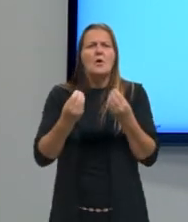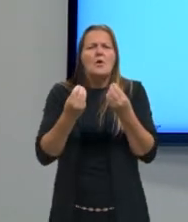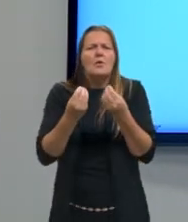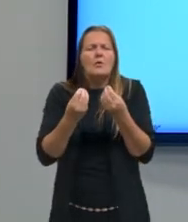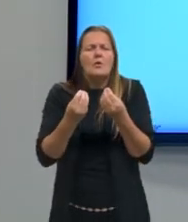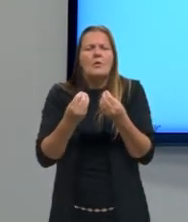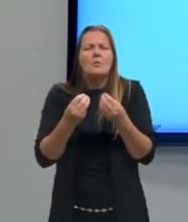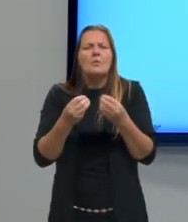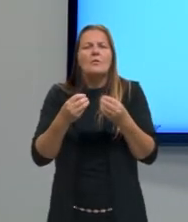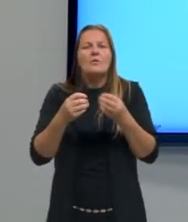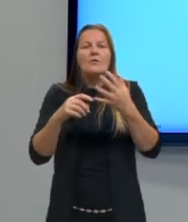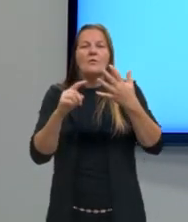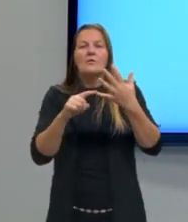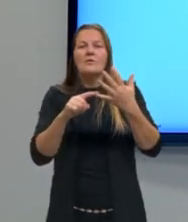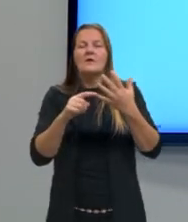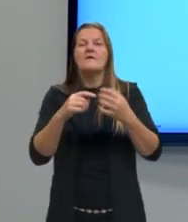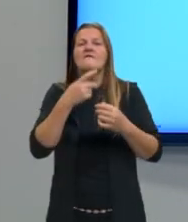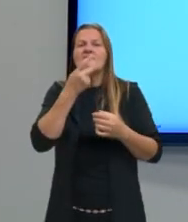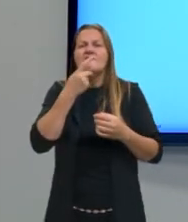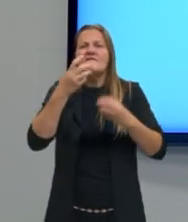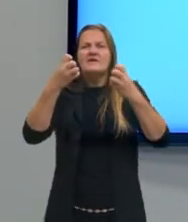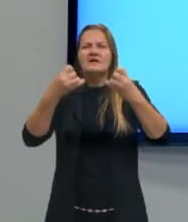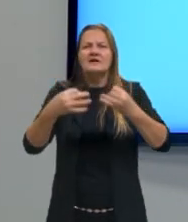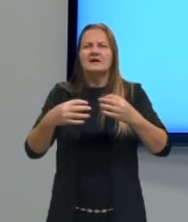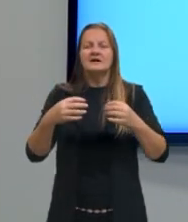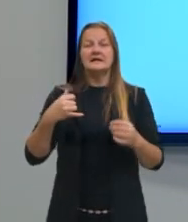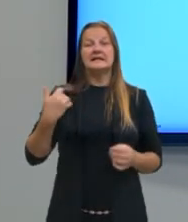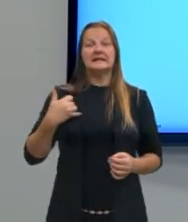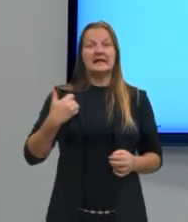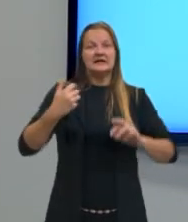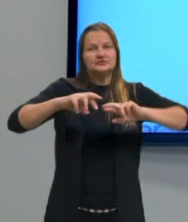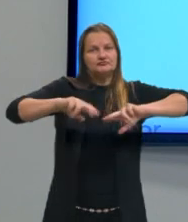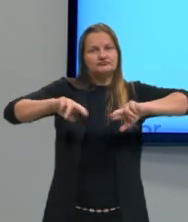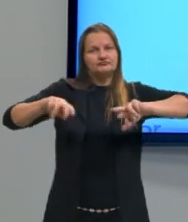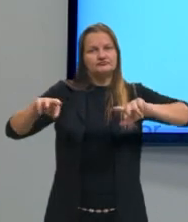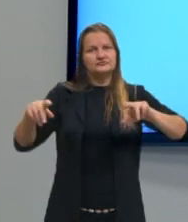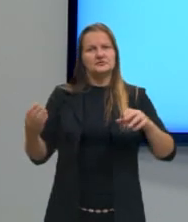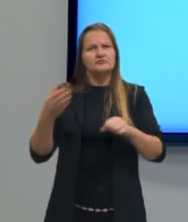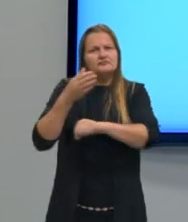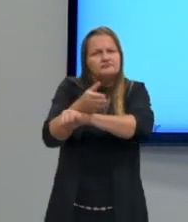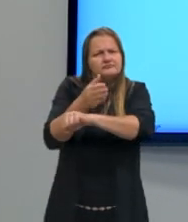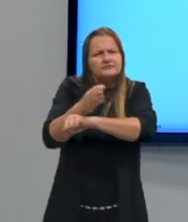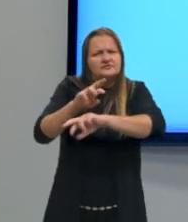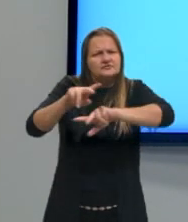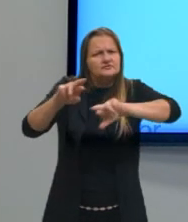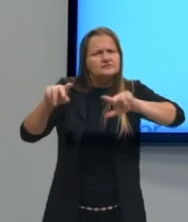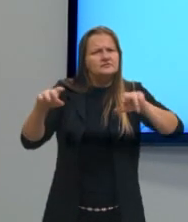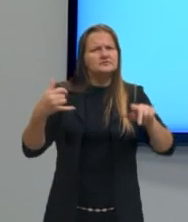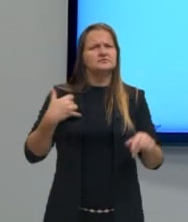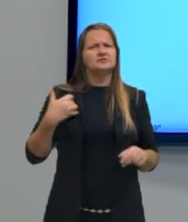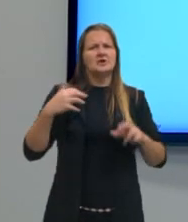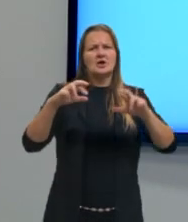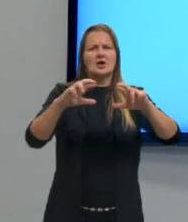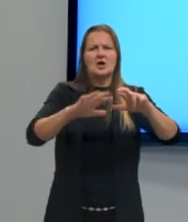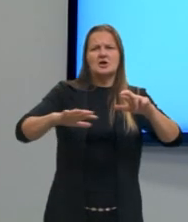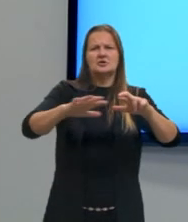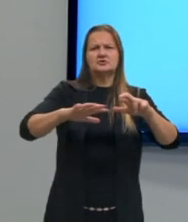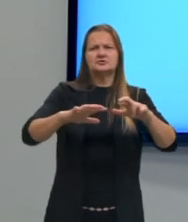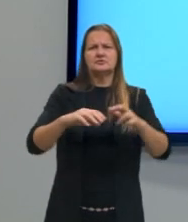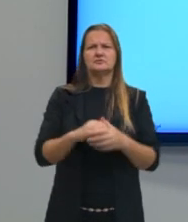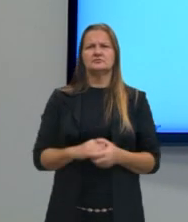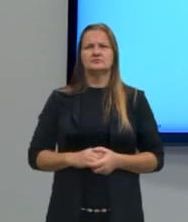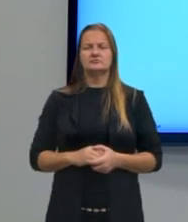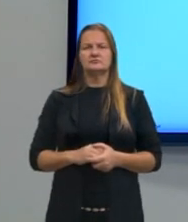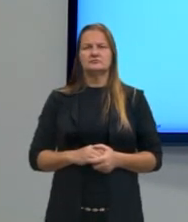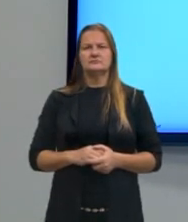específico de pessoas de diferentes faixas etárias é frequente em todas as regiões. Aqui